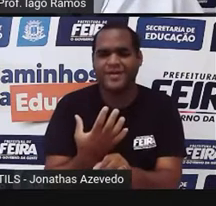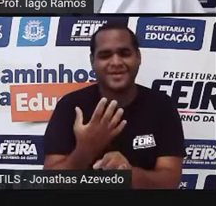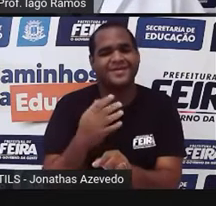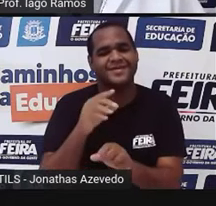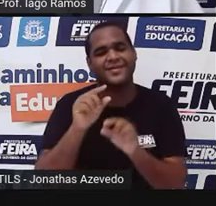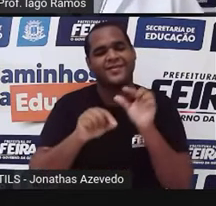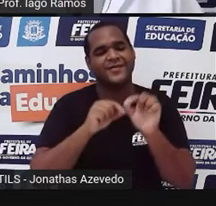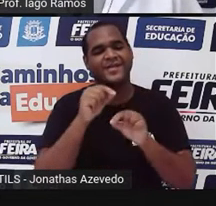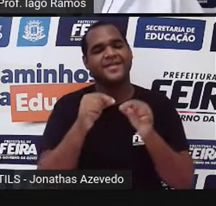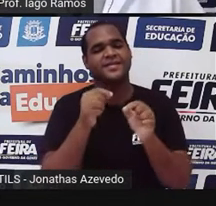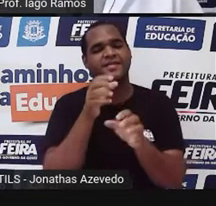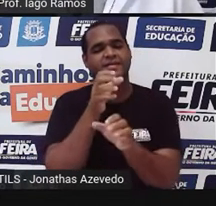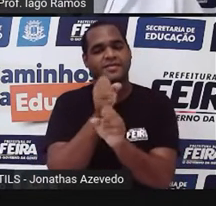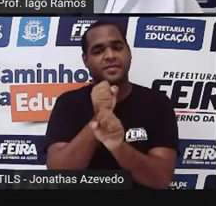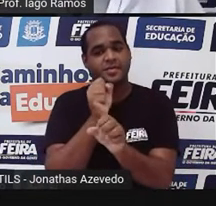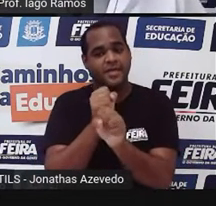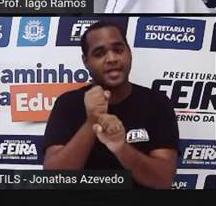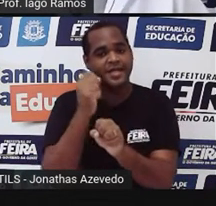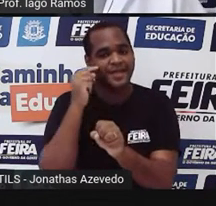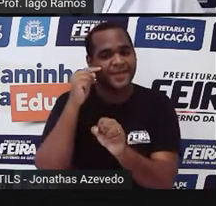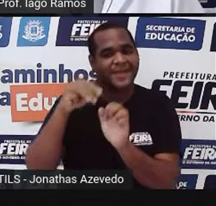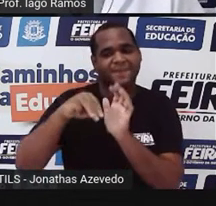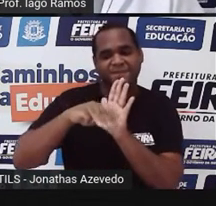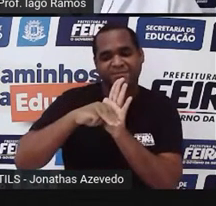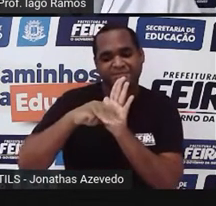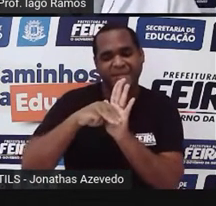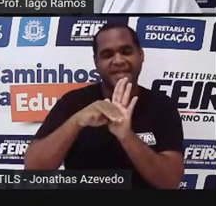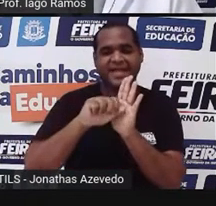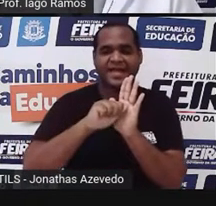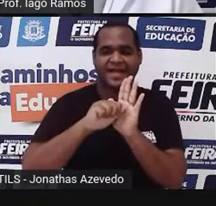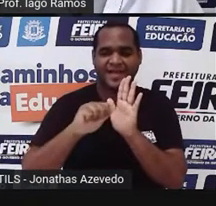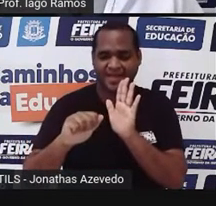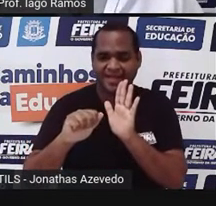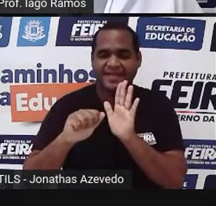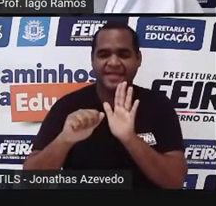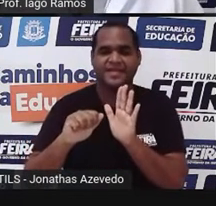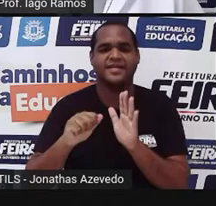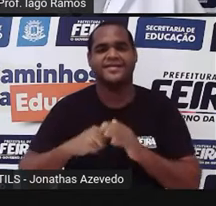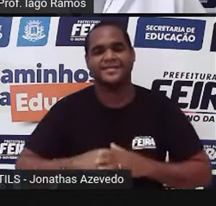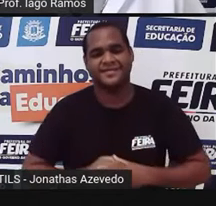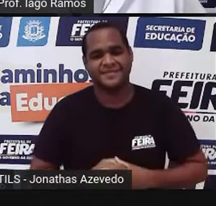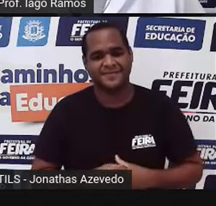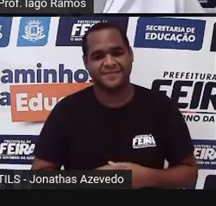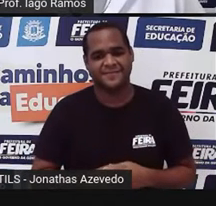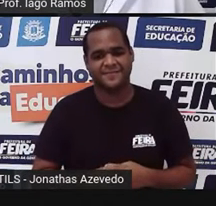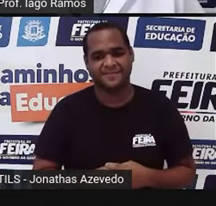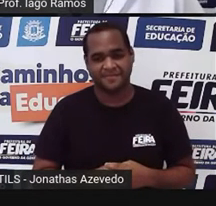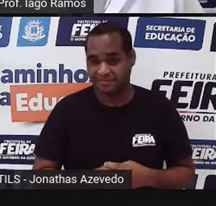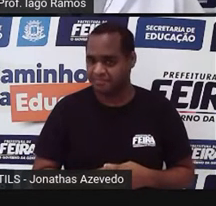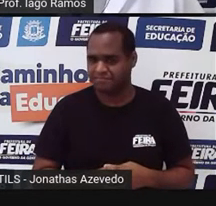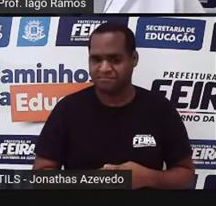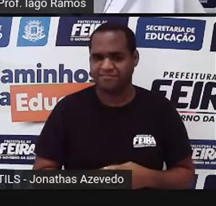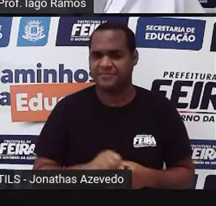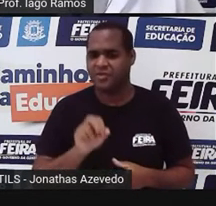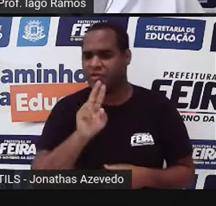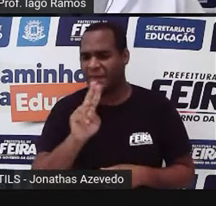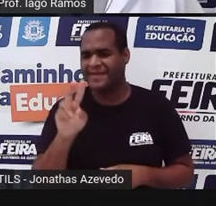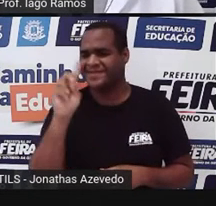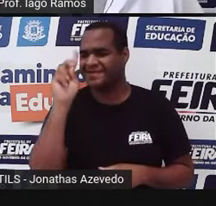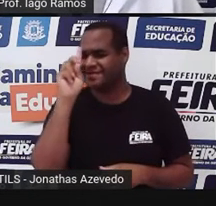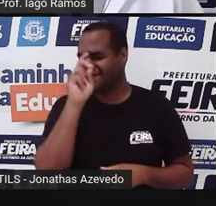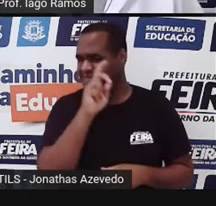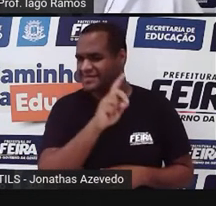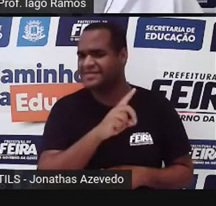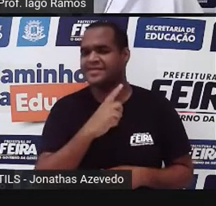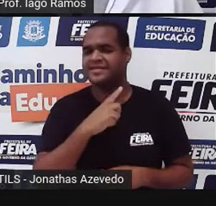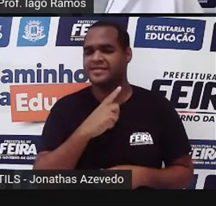que é o cálculo da média aritmética. O nome parece um nomezinho difícil,